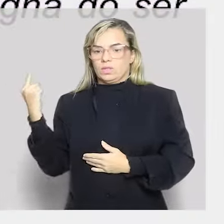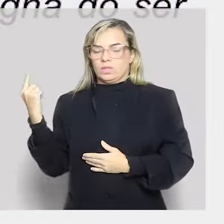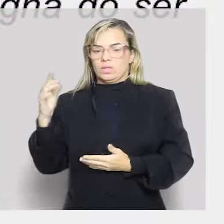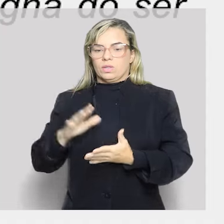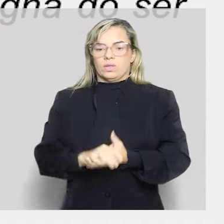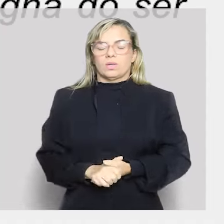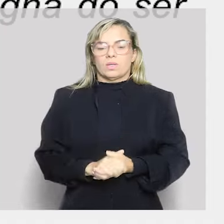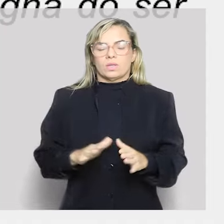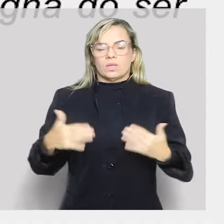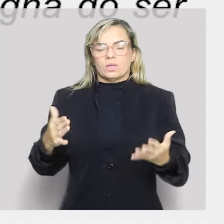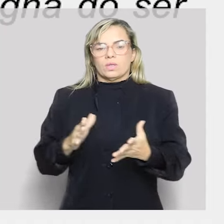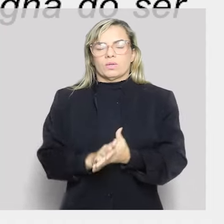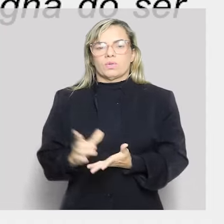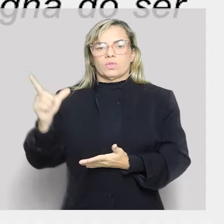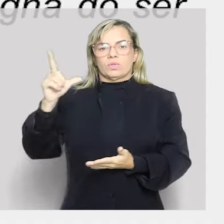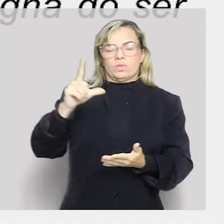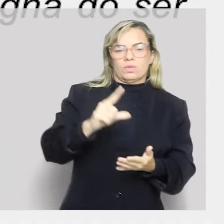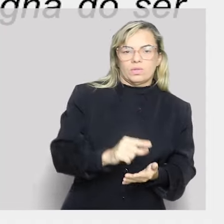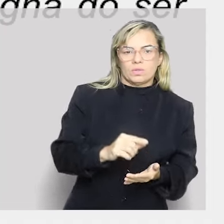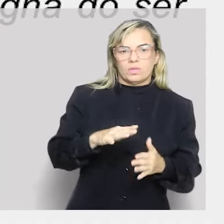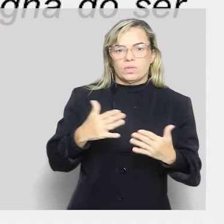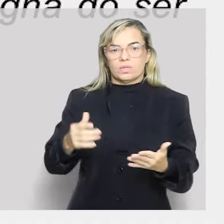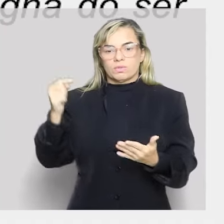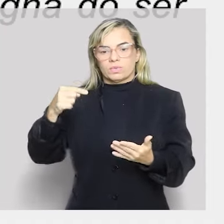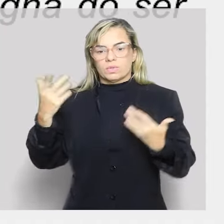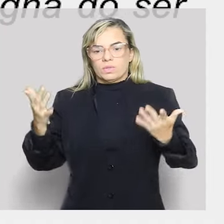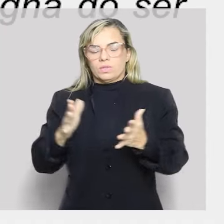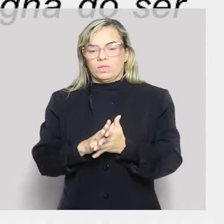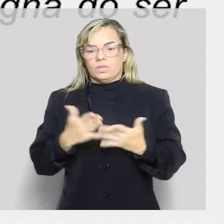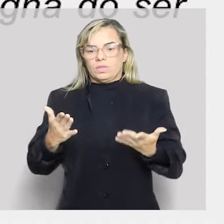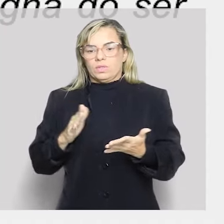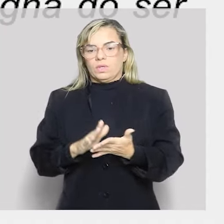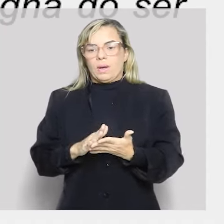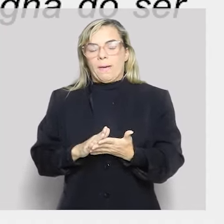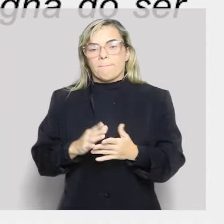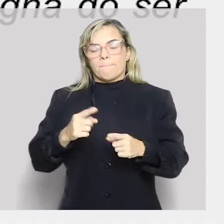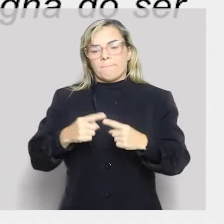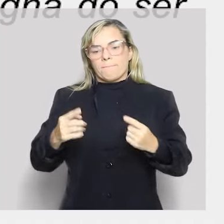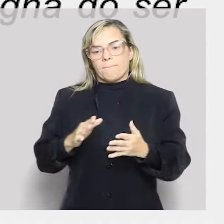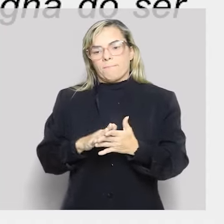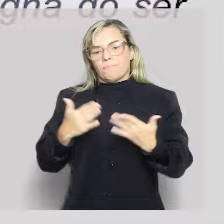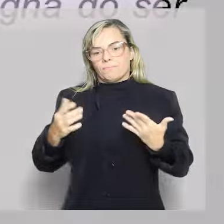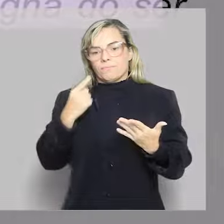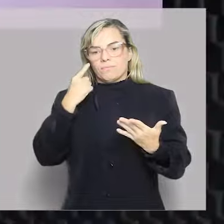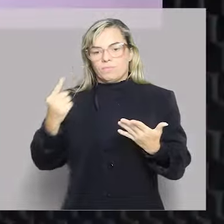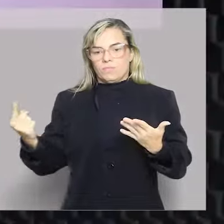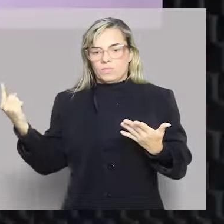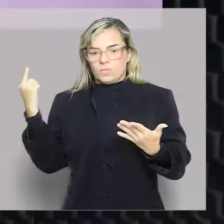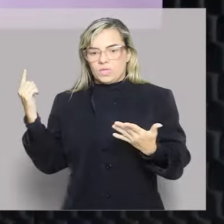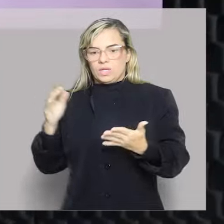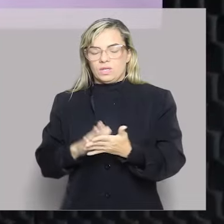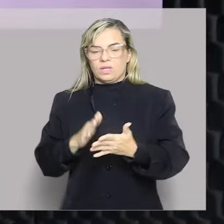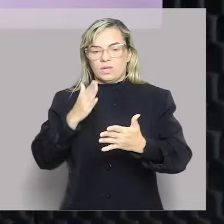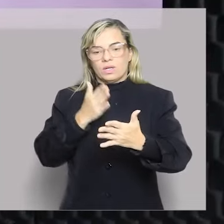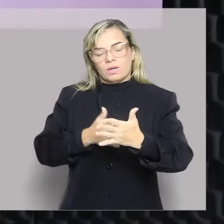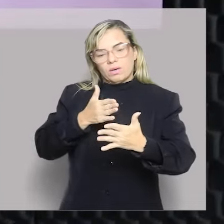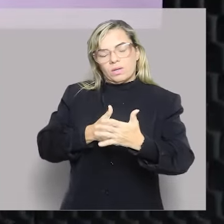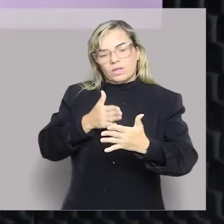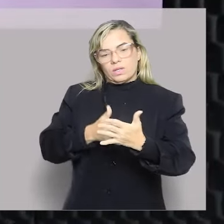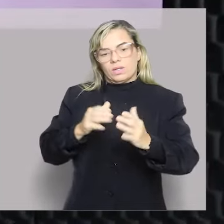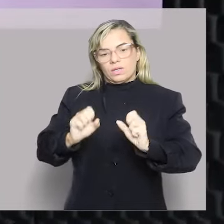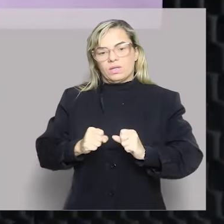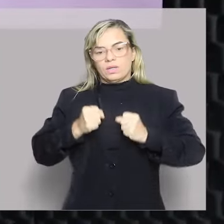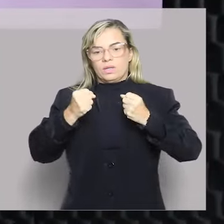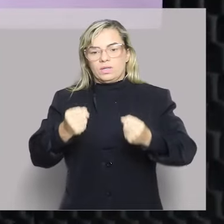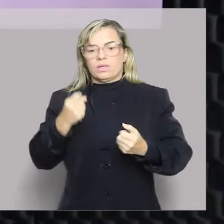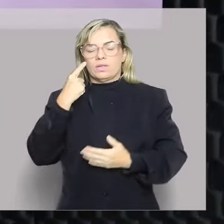Eu não posso suprimir esses direitos. Eventualmente, eu posso restringir, isso vai cair, vai ser perguntado. Os direitos fundamentais